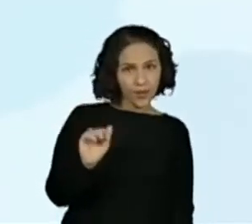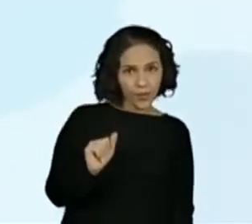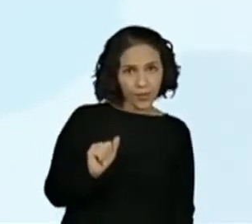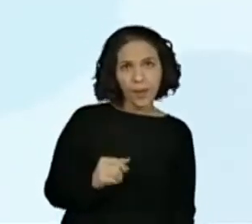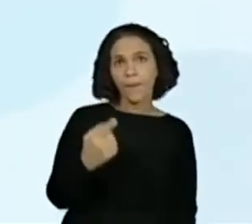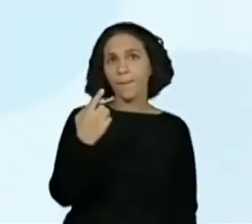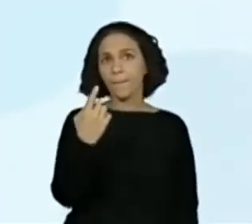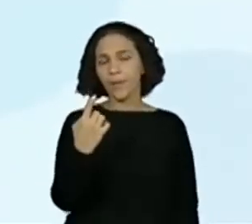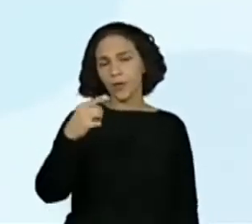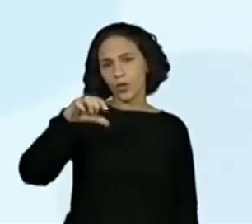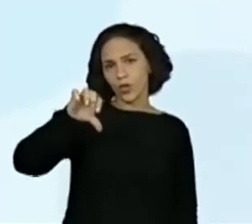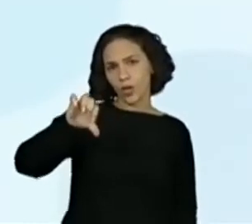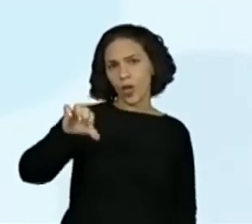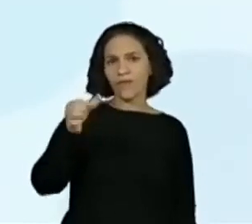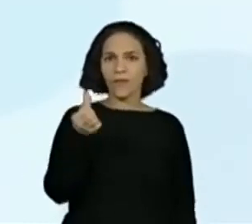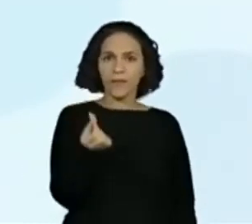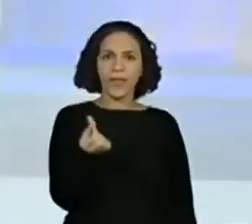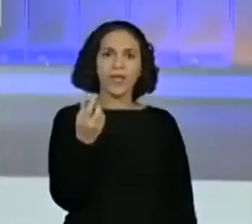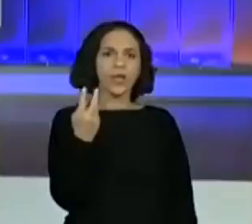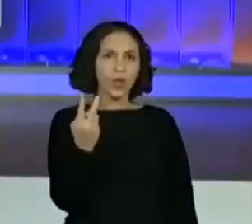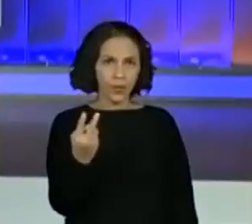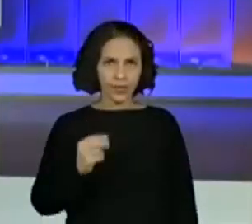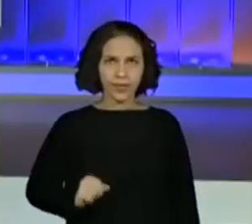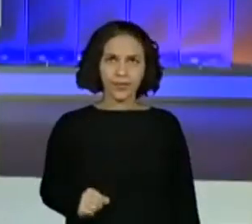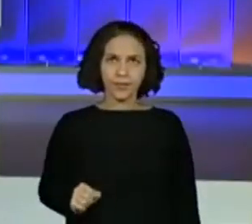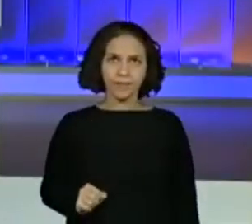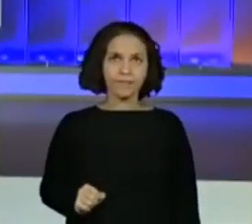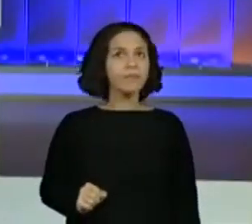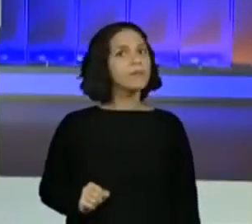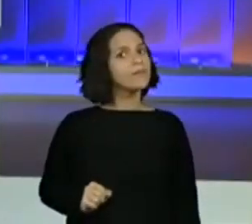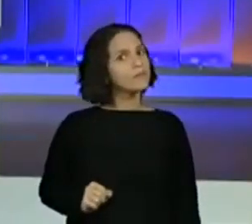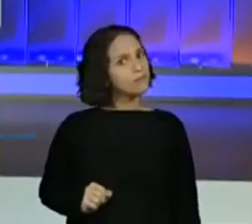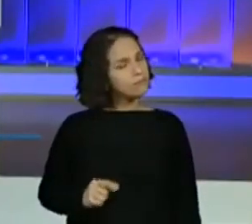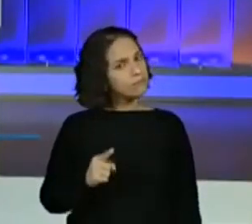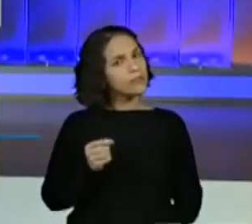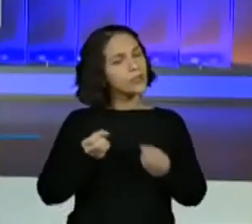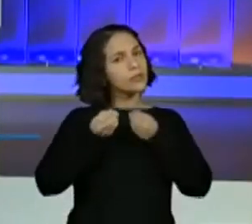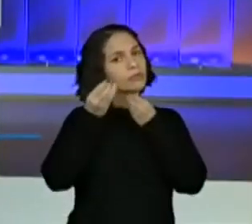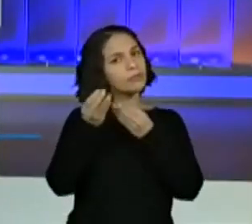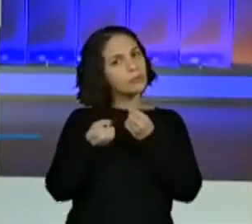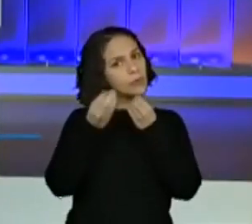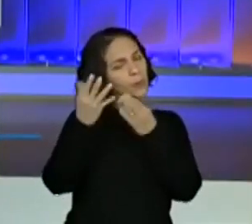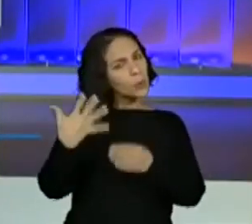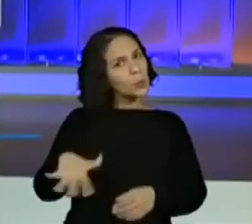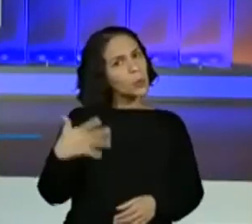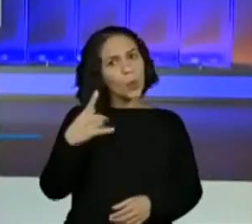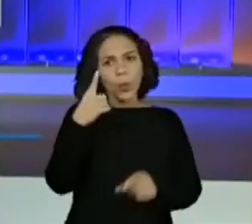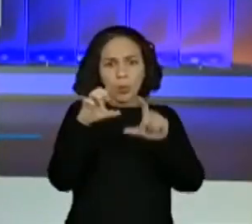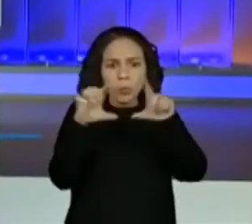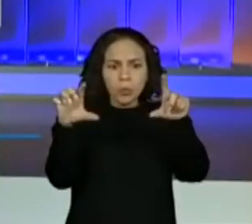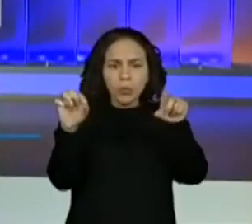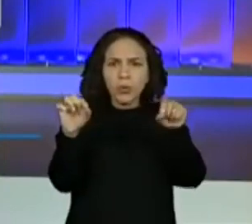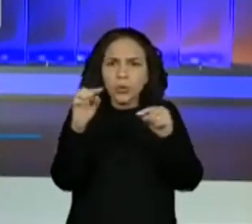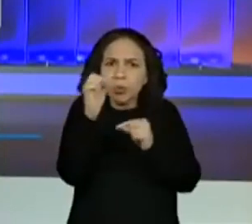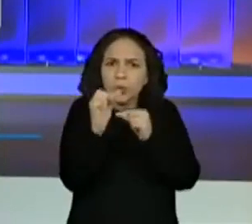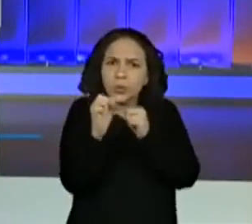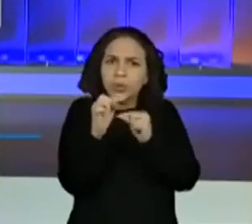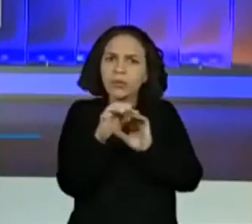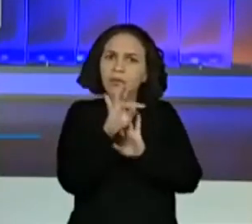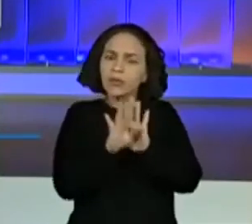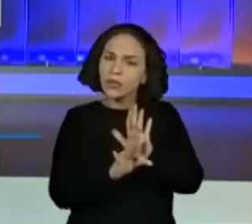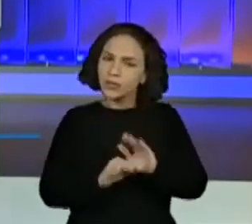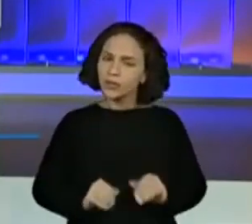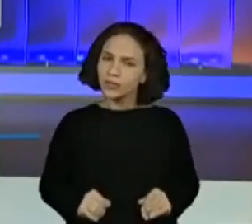Olha só, galerinha do quarto ano. Quanta informação num trechinho de um texto, certo?